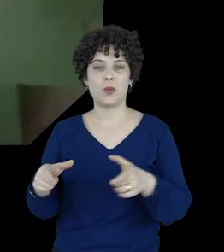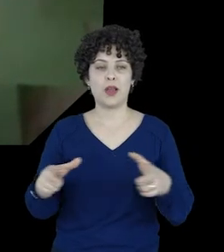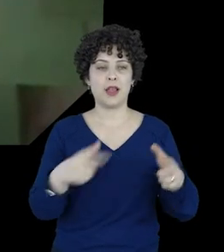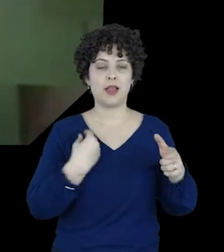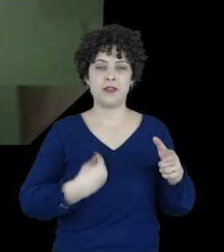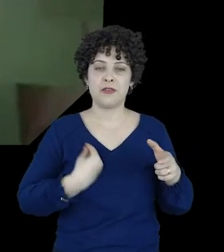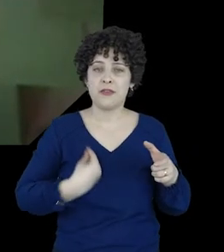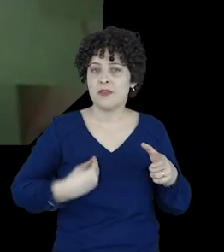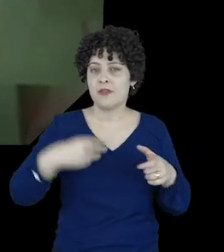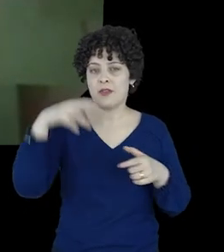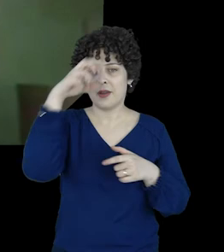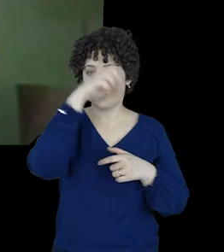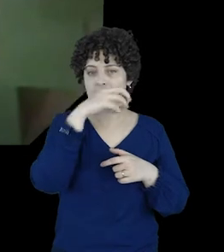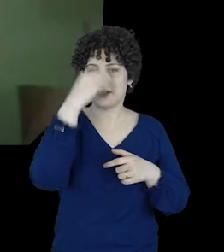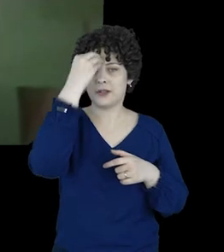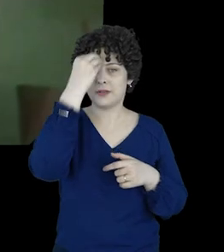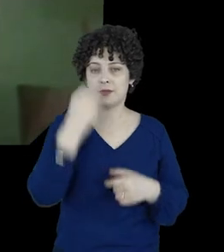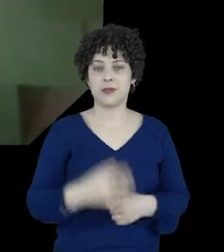em que estejam aprendendo,